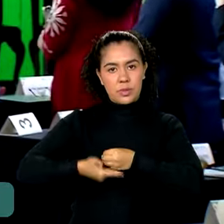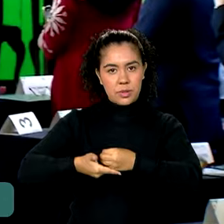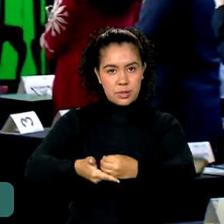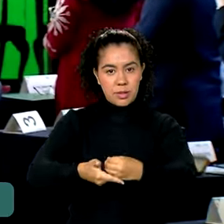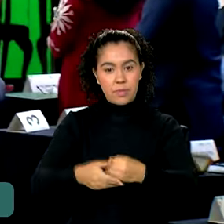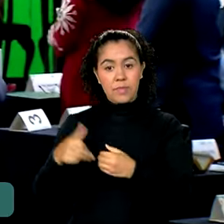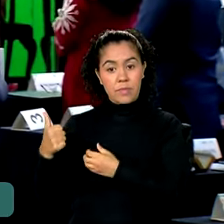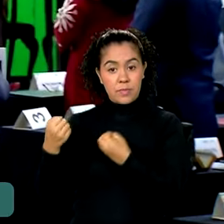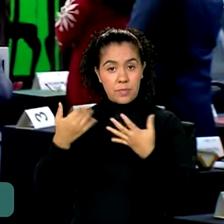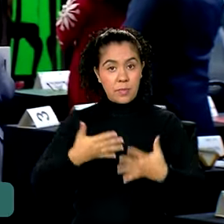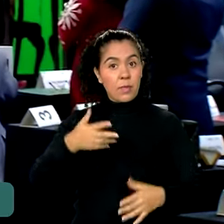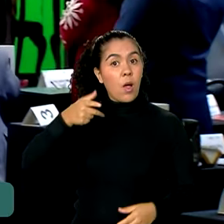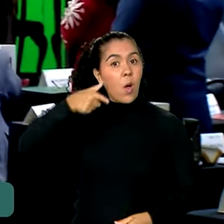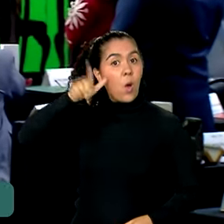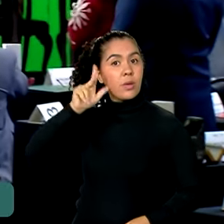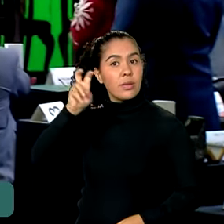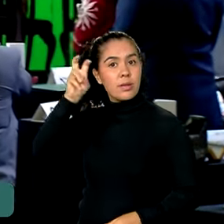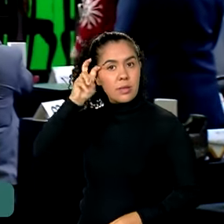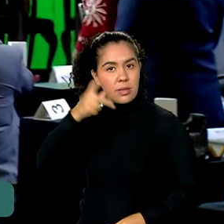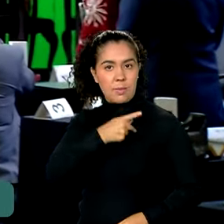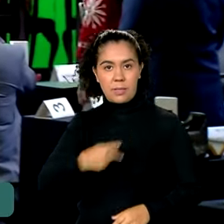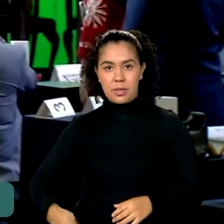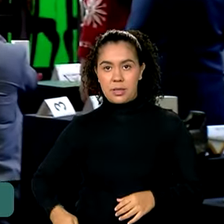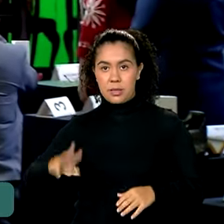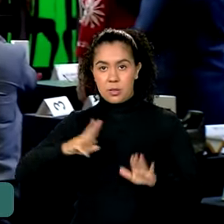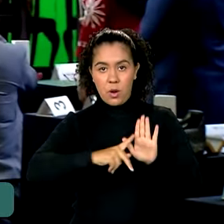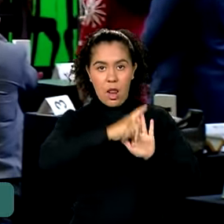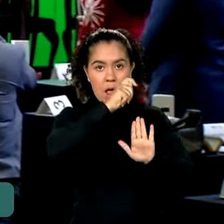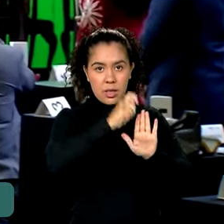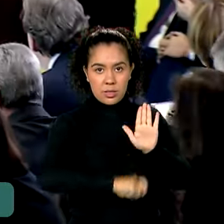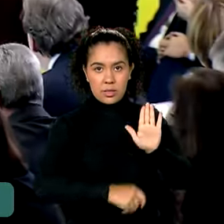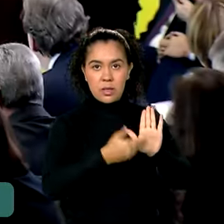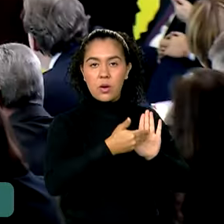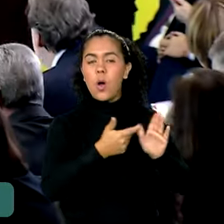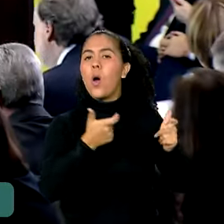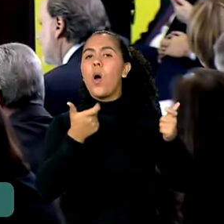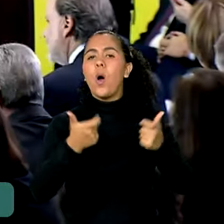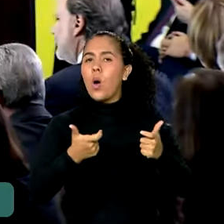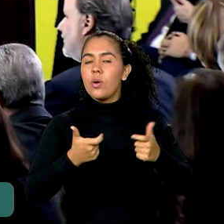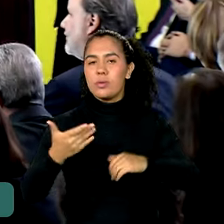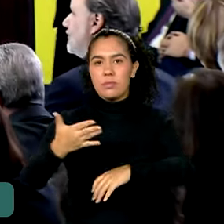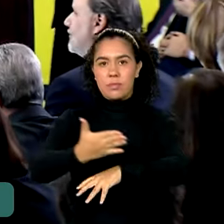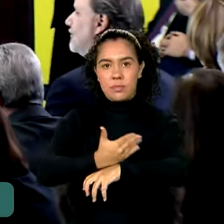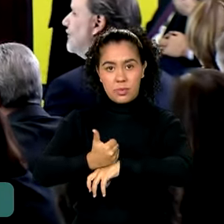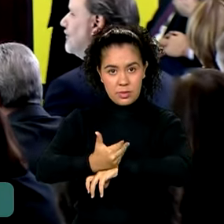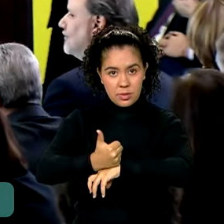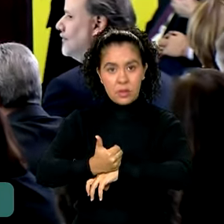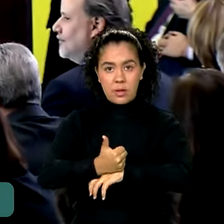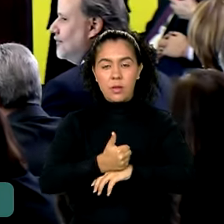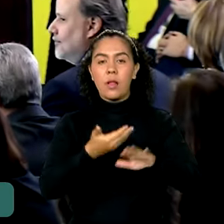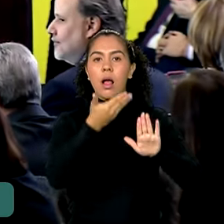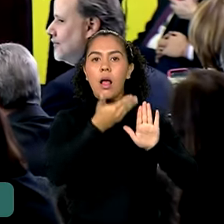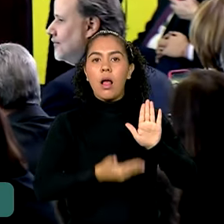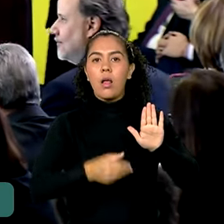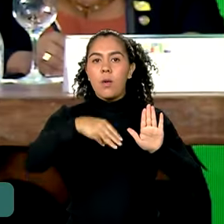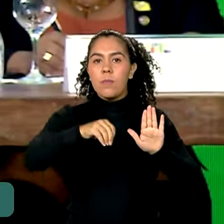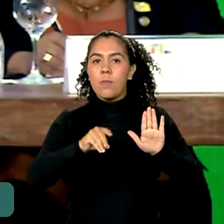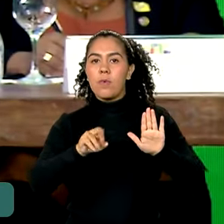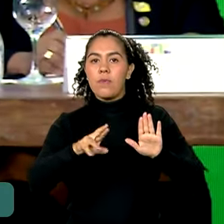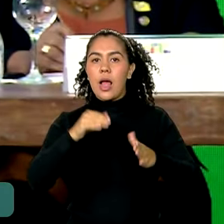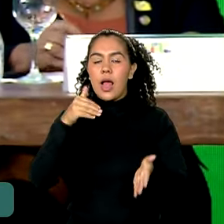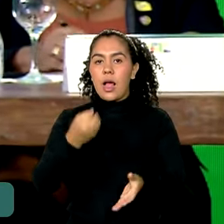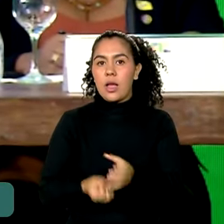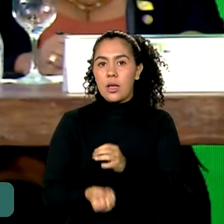Sancionado nesta quinta-feira pelo presidente Lula no Palácio do Itamaraty, o programa Mover foi criado no fim do ano passado